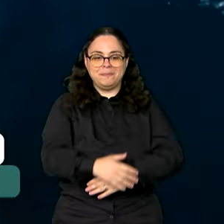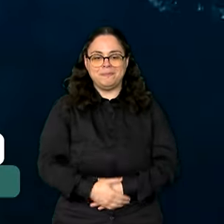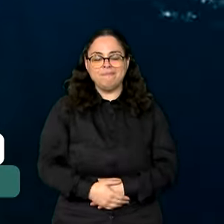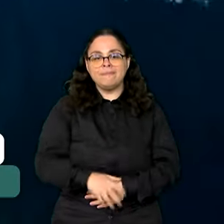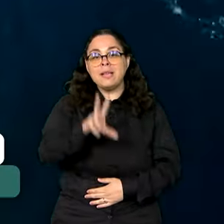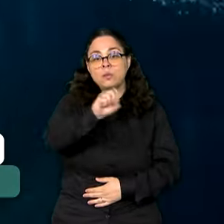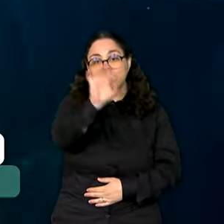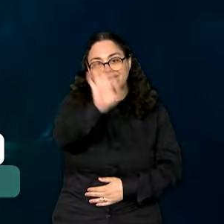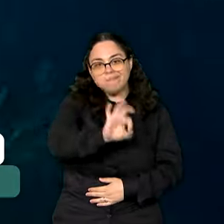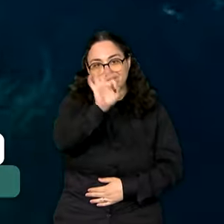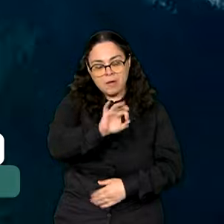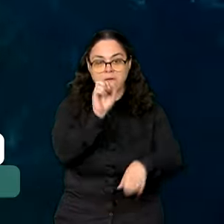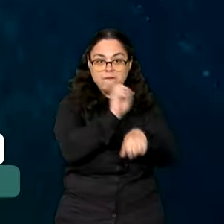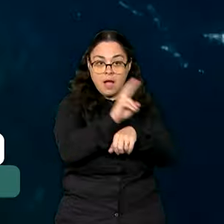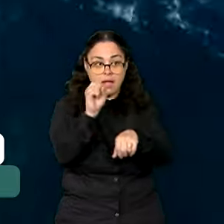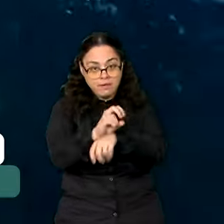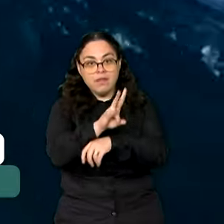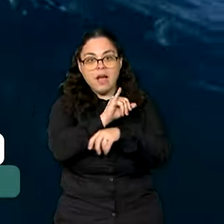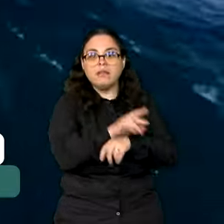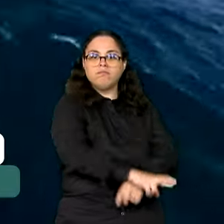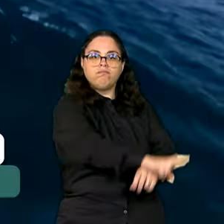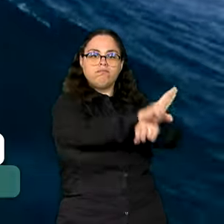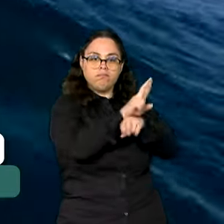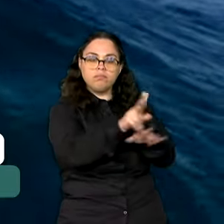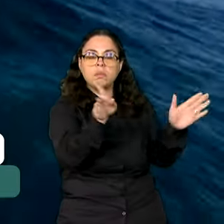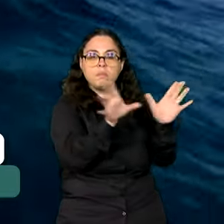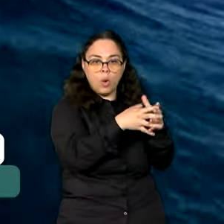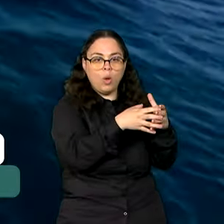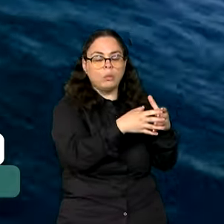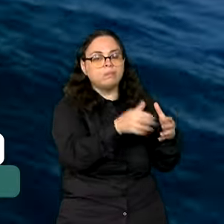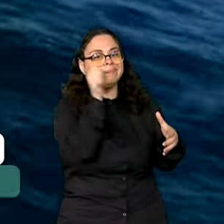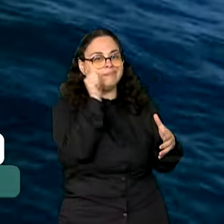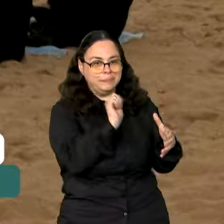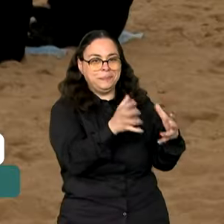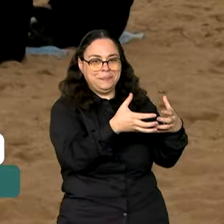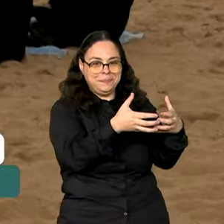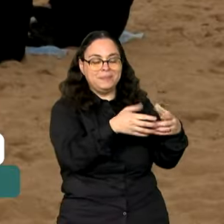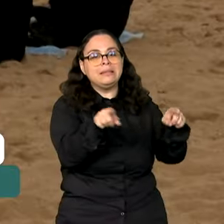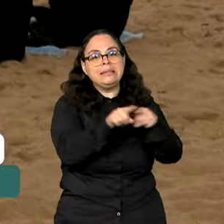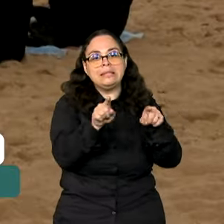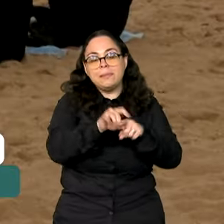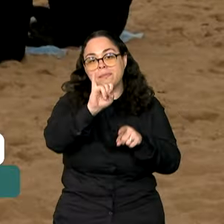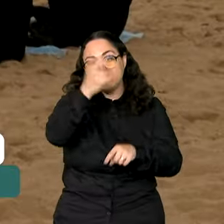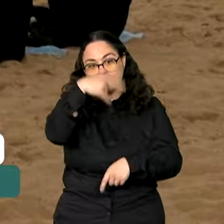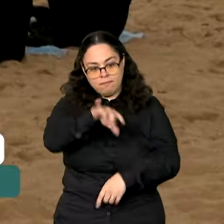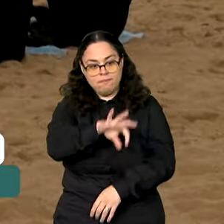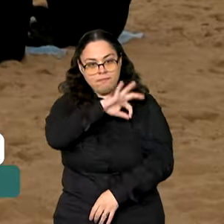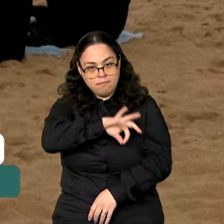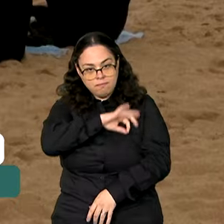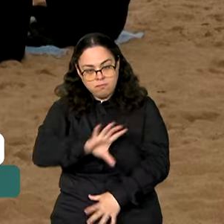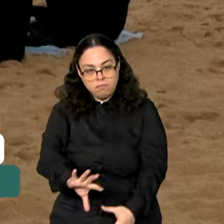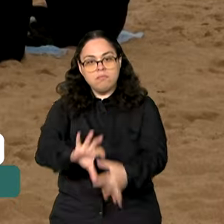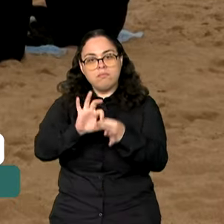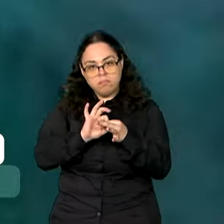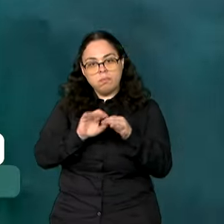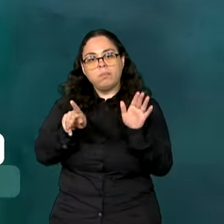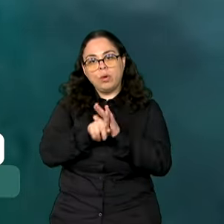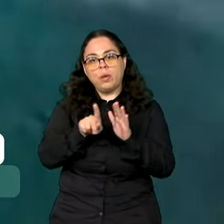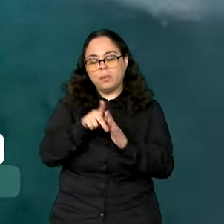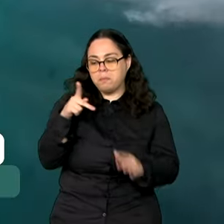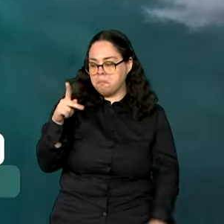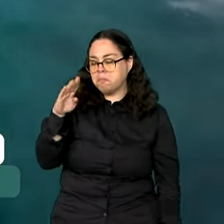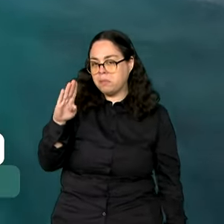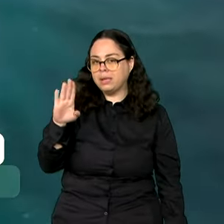50% das vagas serão destinadas ao público feminino e para quem recebe o benefício de prestação